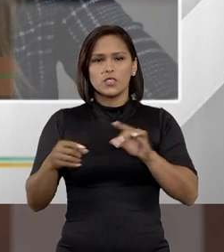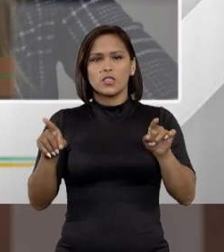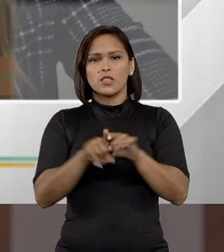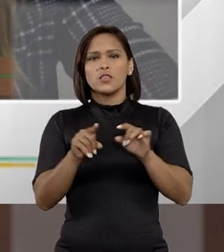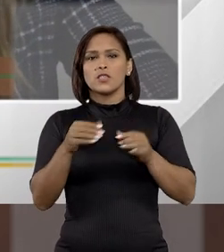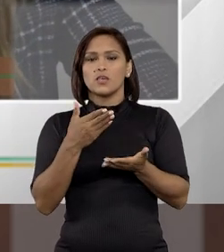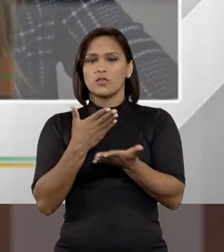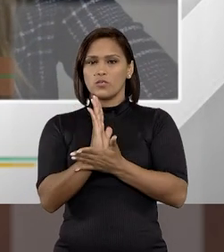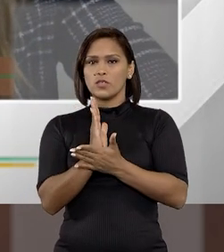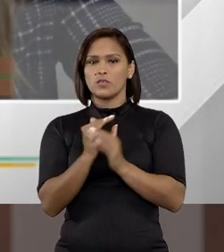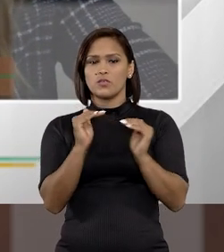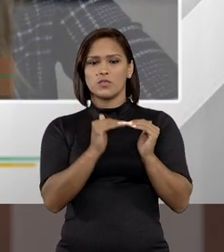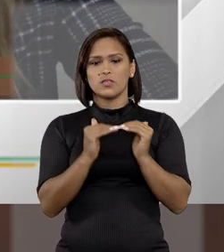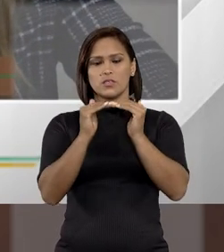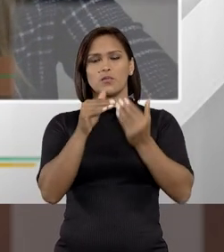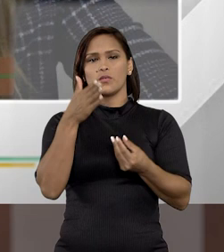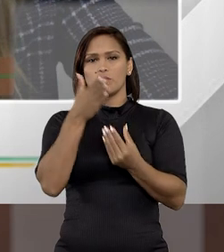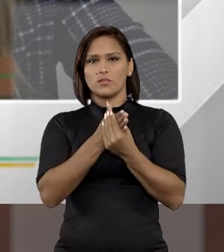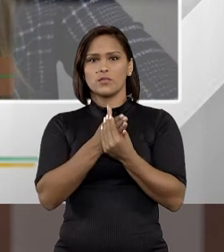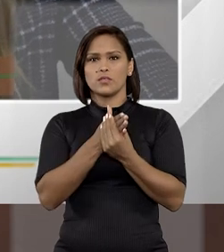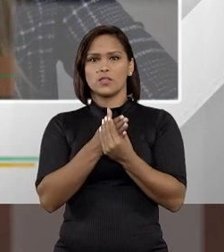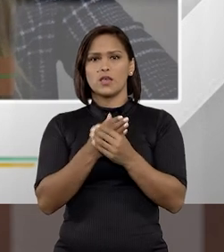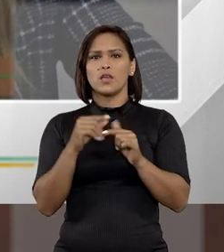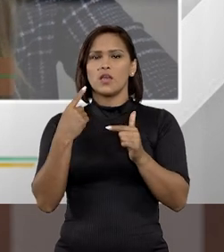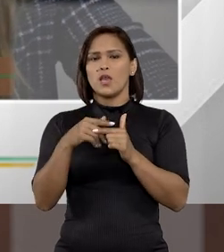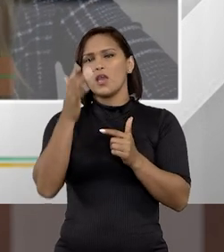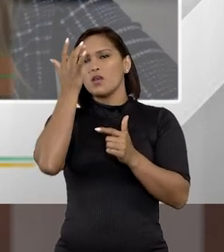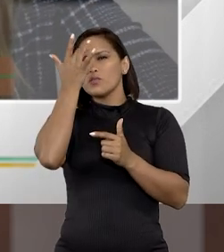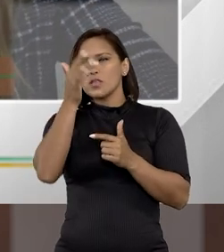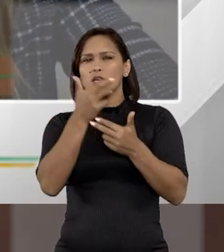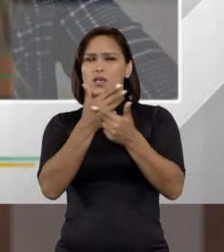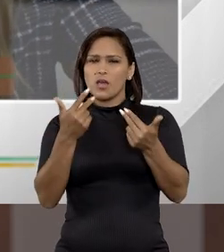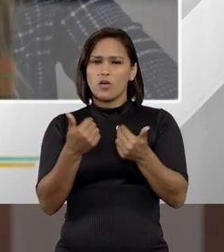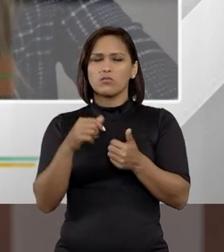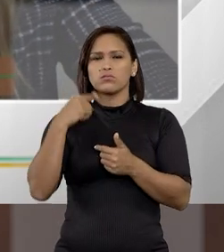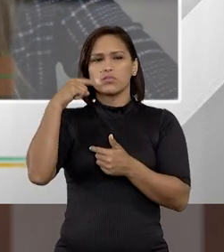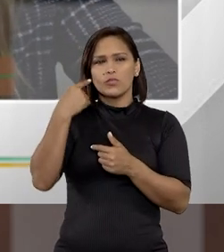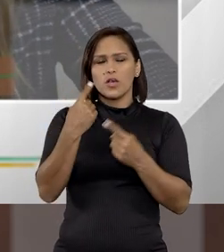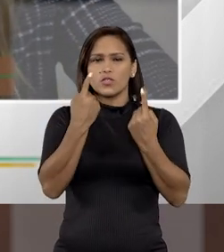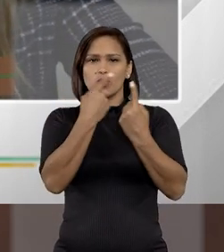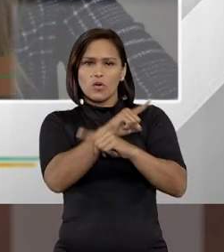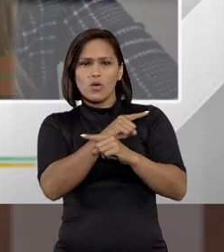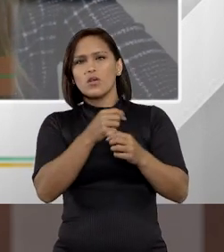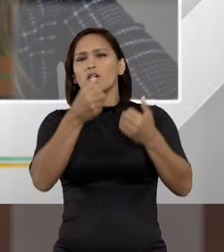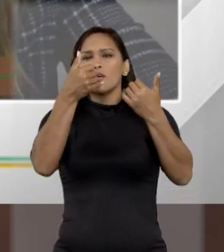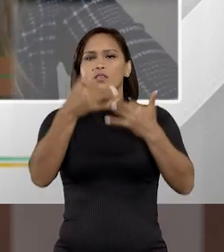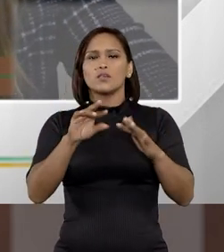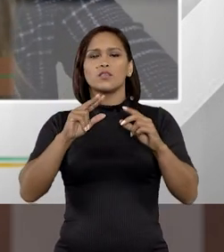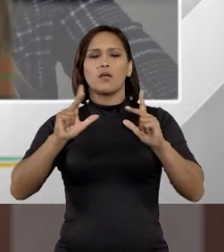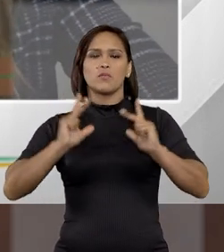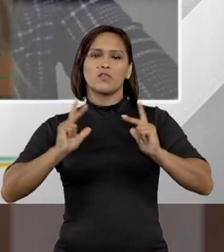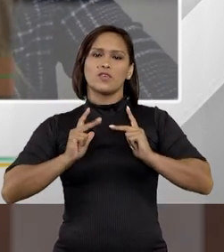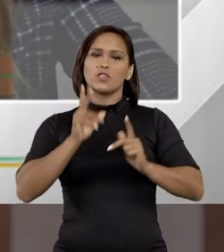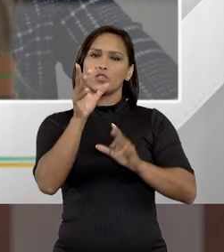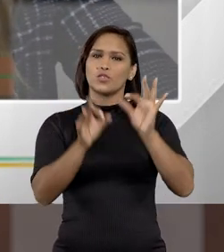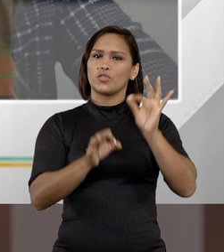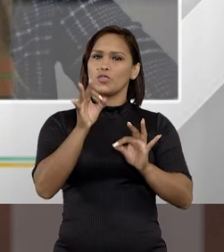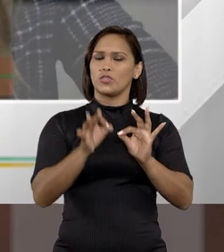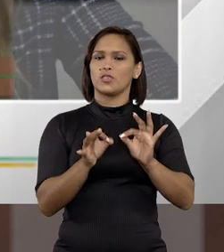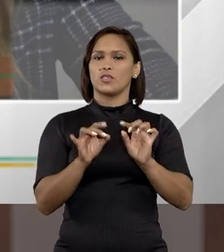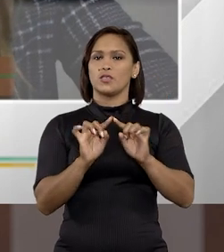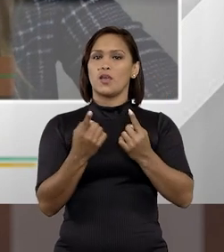consensuais estabelecidas no processo. Eu sei que muitos colegas são contra, alegam que há aí uma privatização da